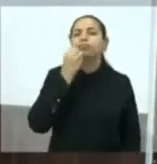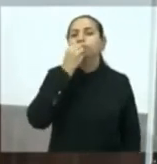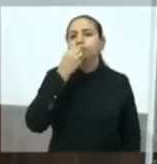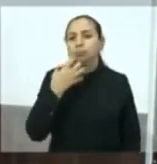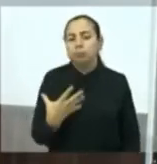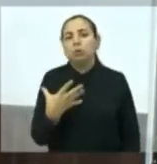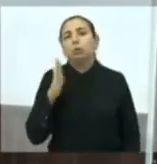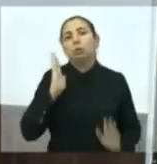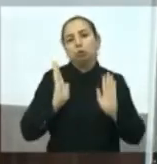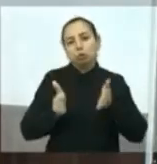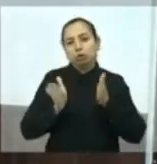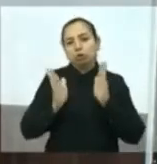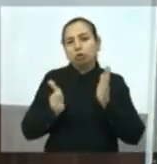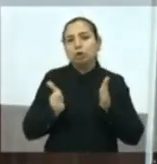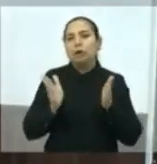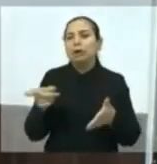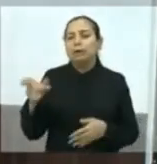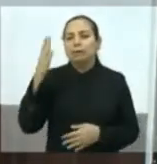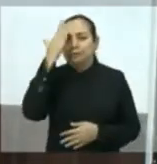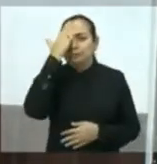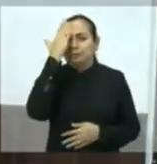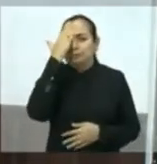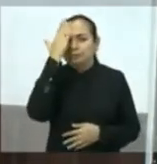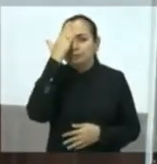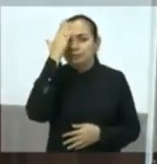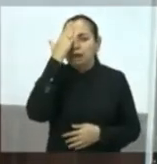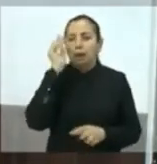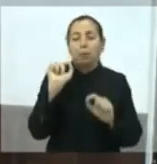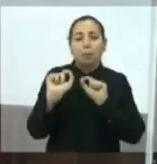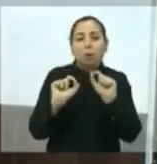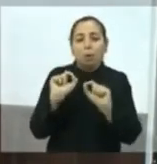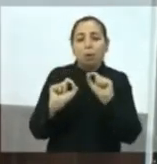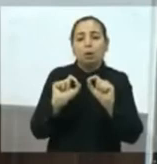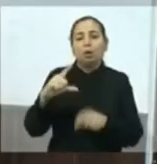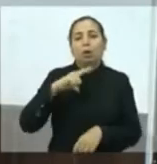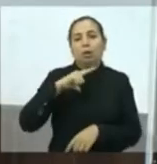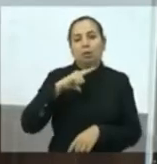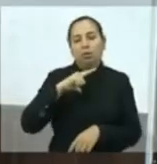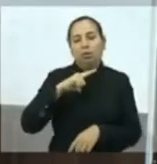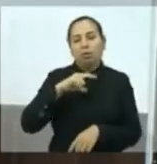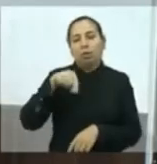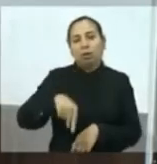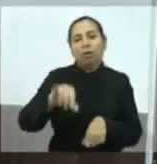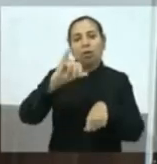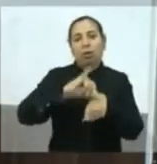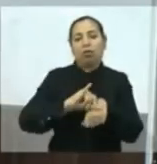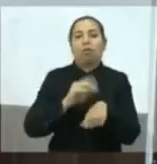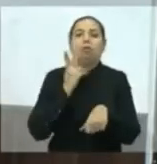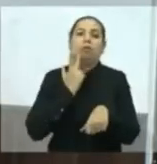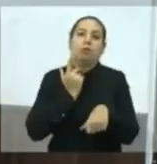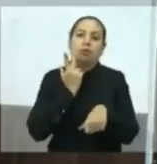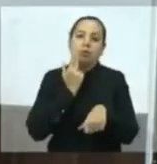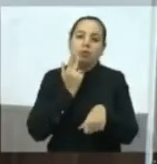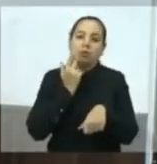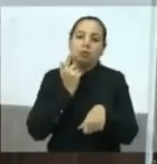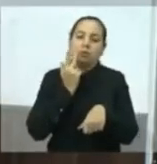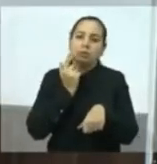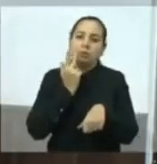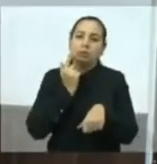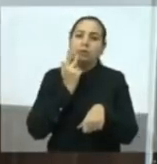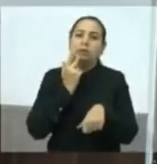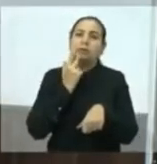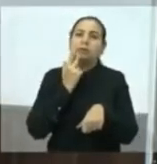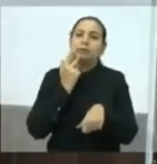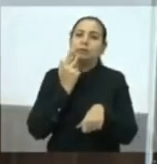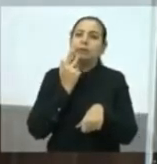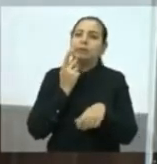experiência e juventude, para que justamente essa cidade volte a cuidar muito bem